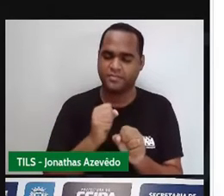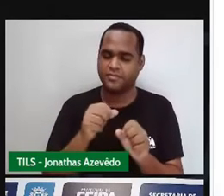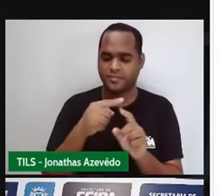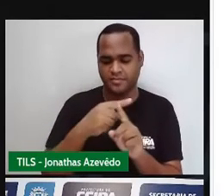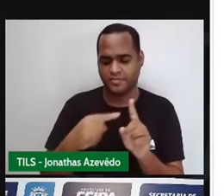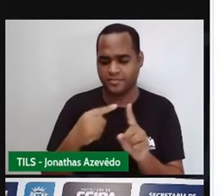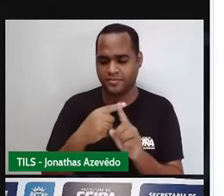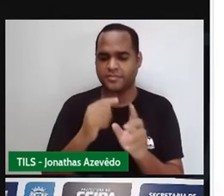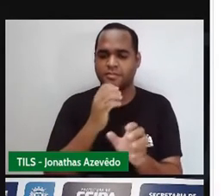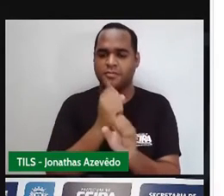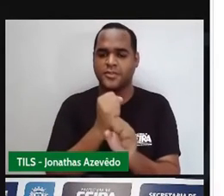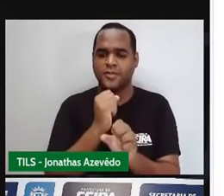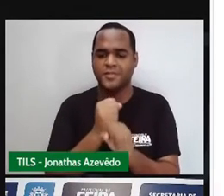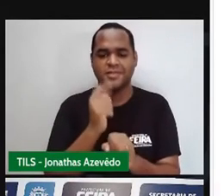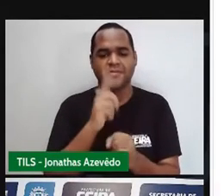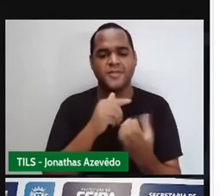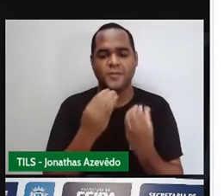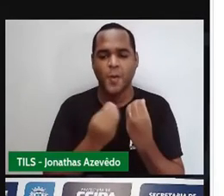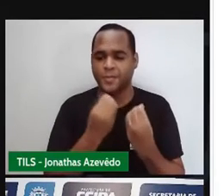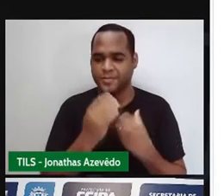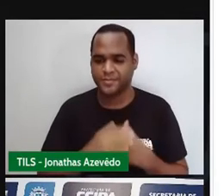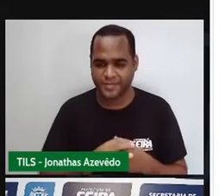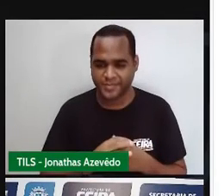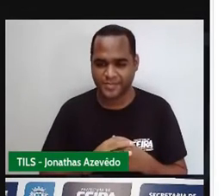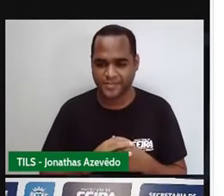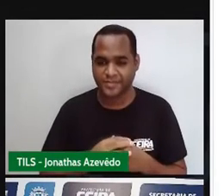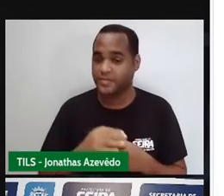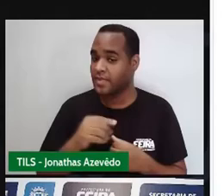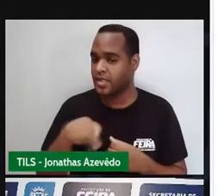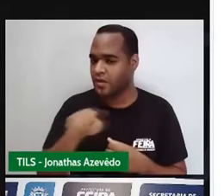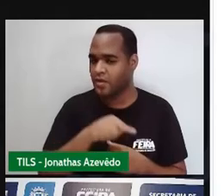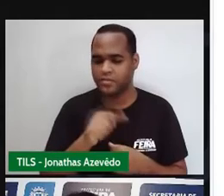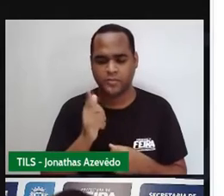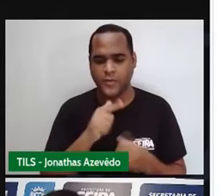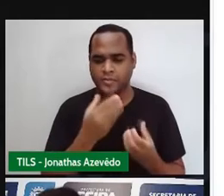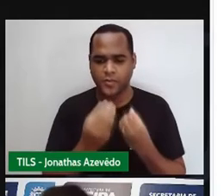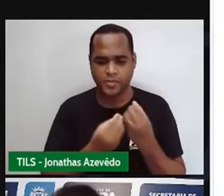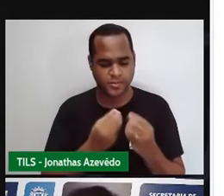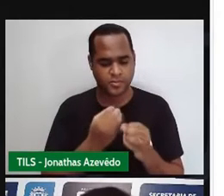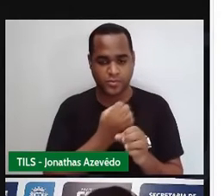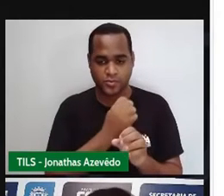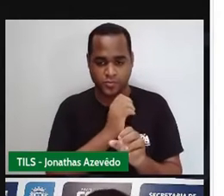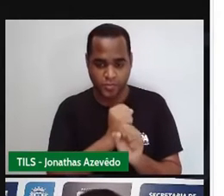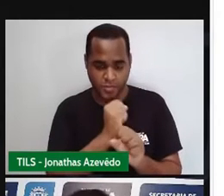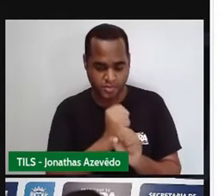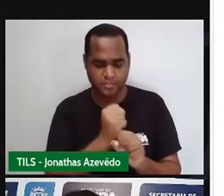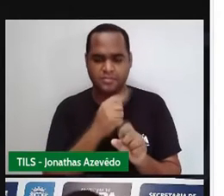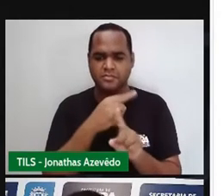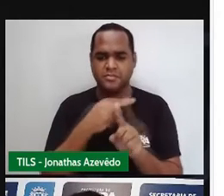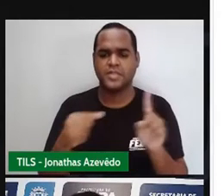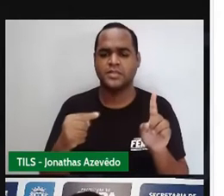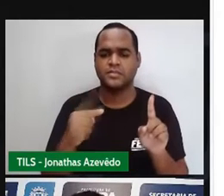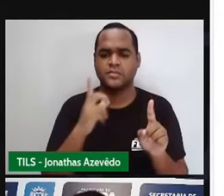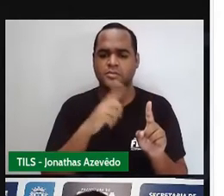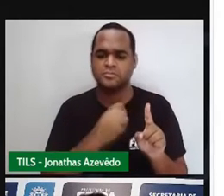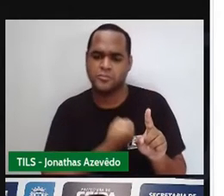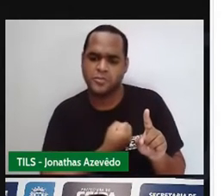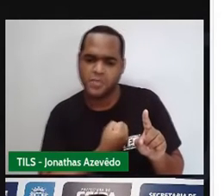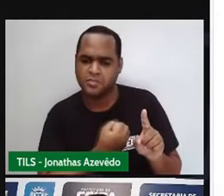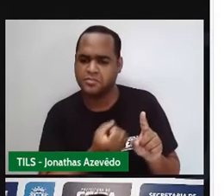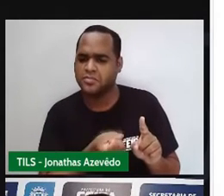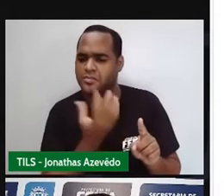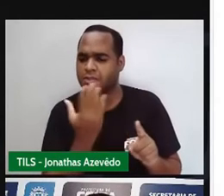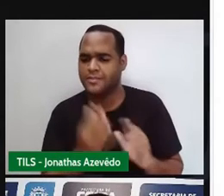de uma quantidade? Metade. Como é que a gente faz pra calcular a metade de um número, né? Falou de